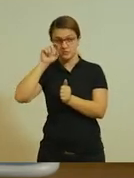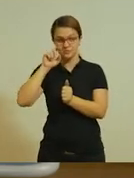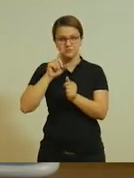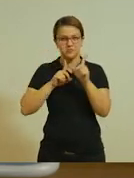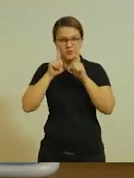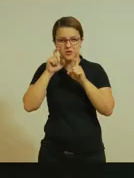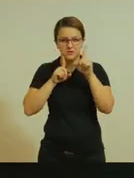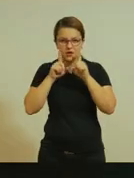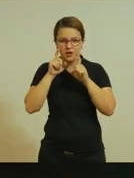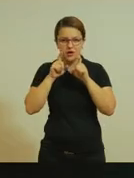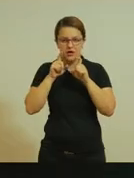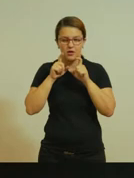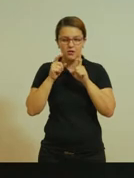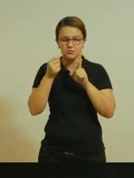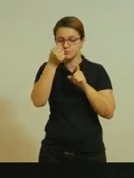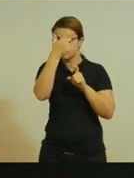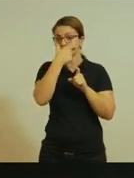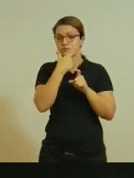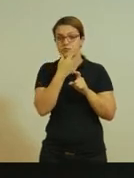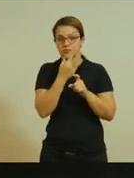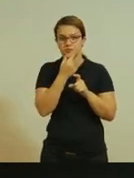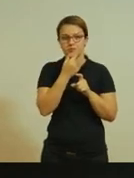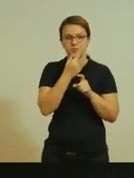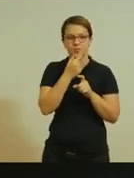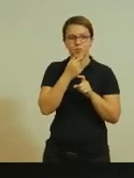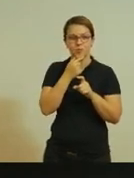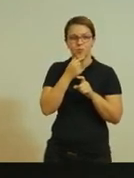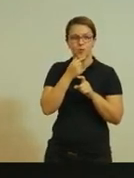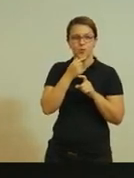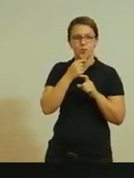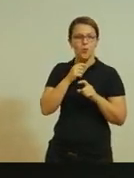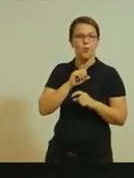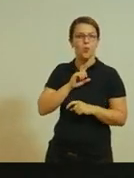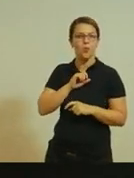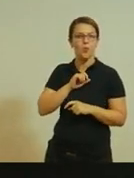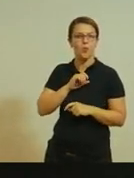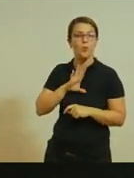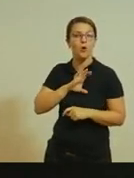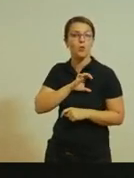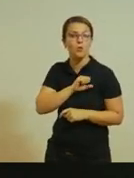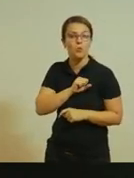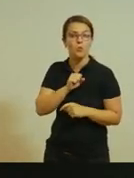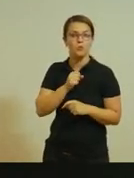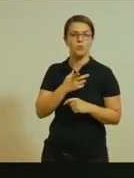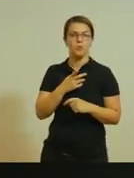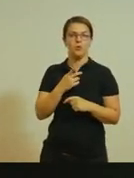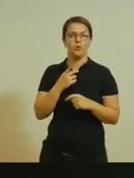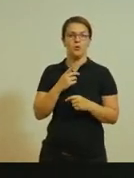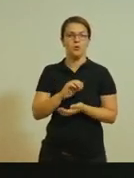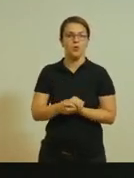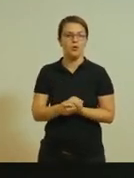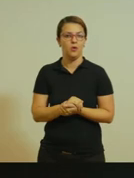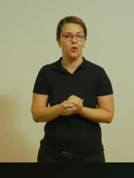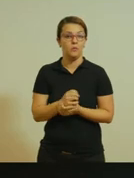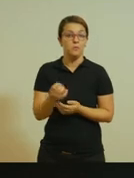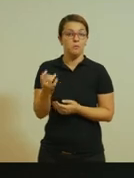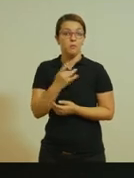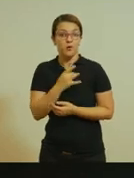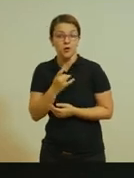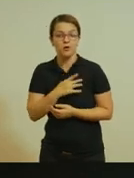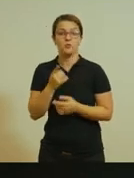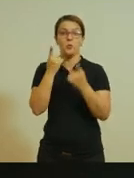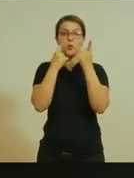expressões faciais, seja ela representando o amor, felicidade, o medo, o choro.